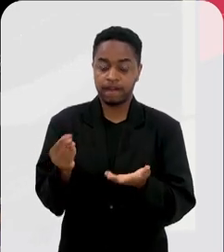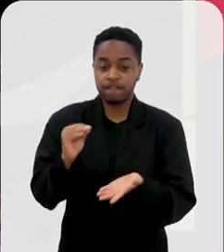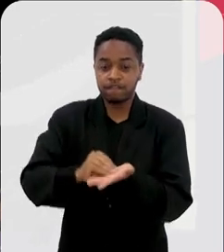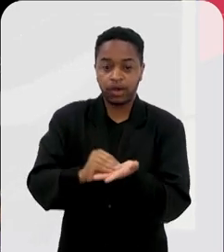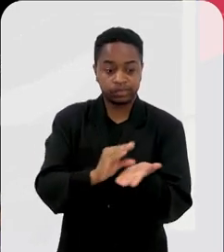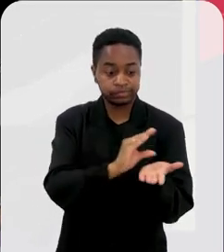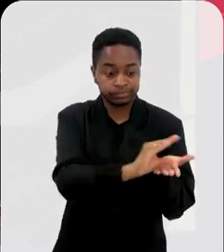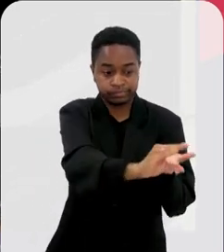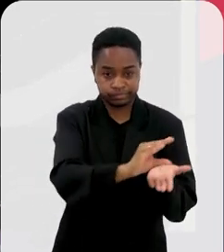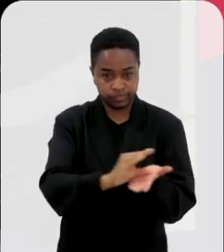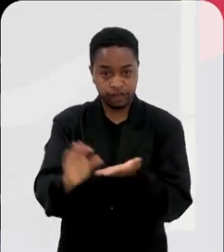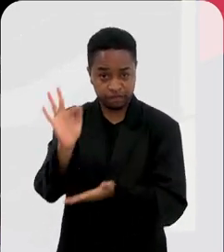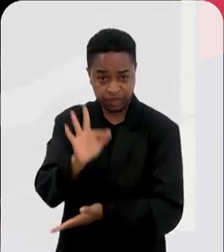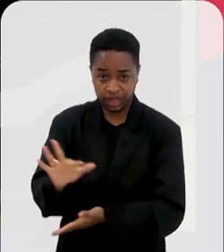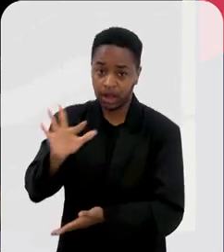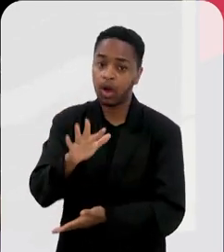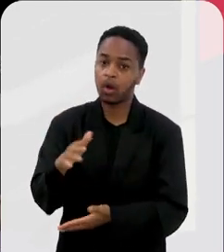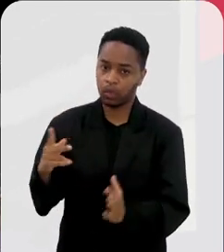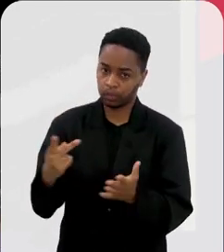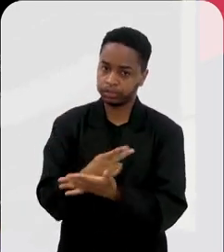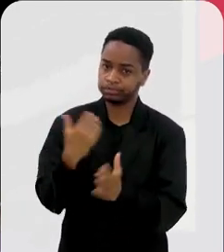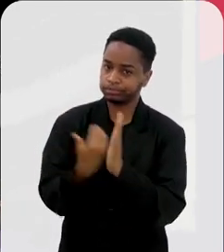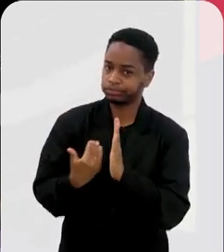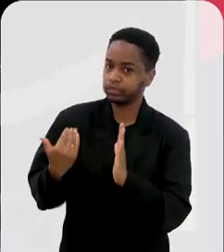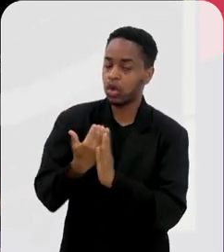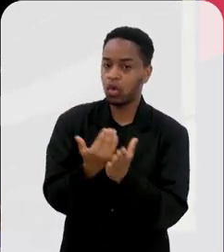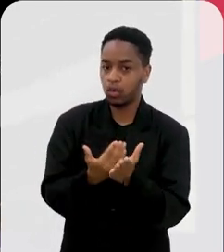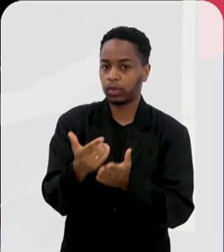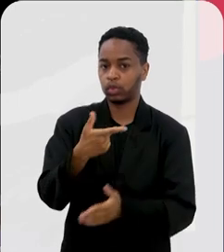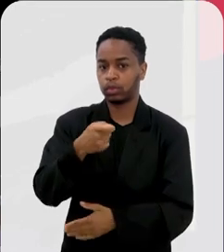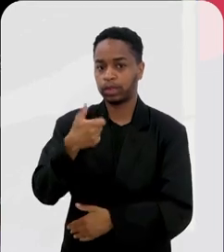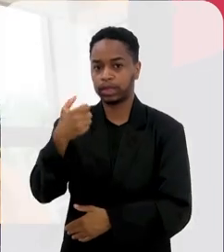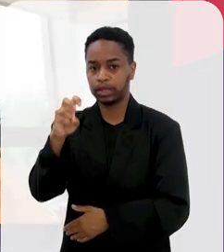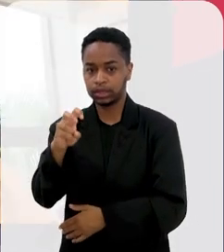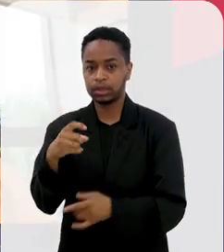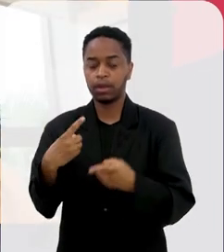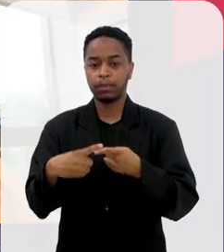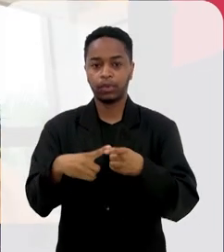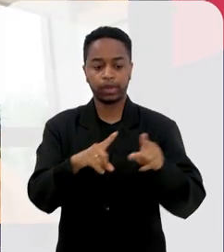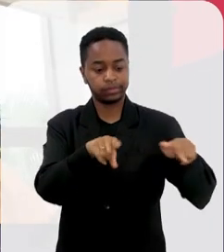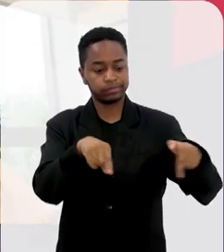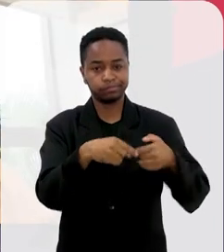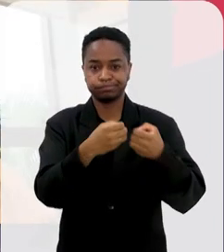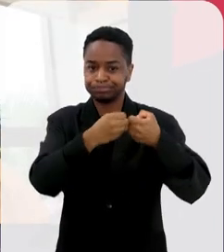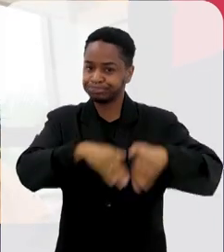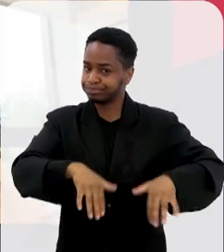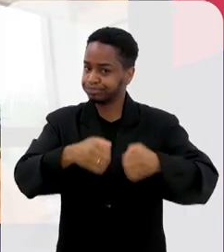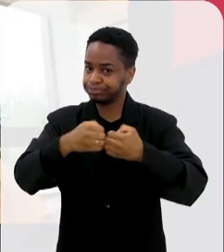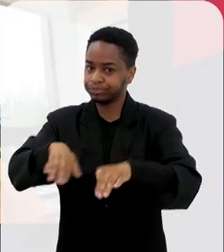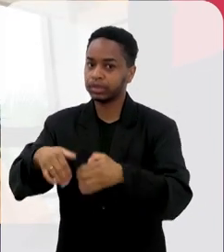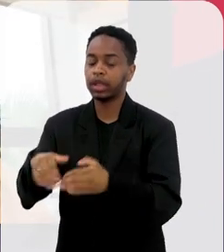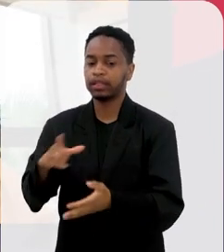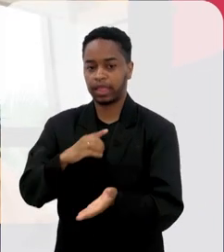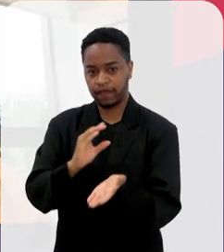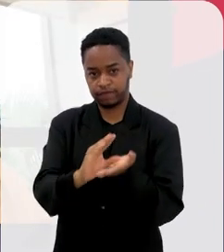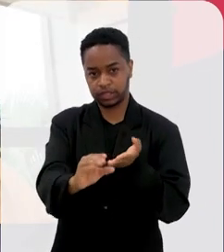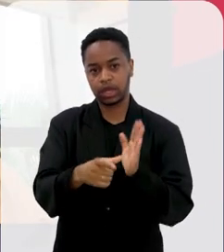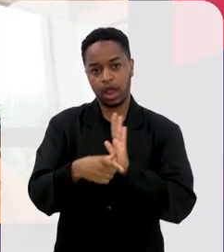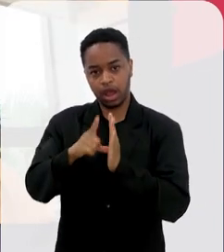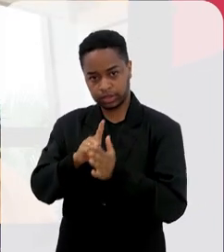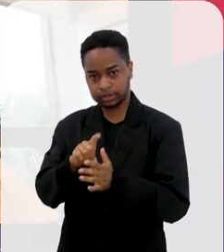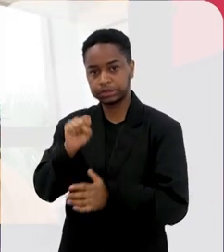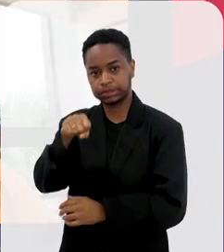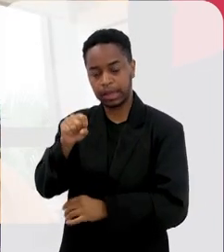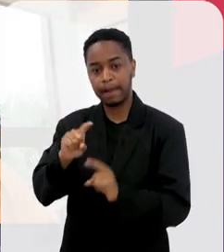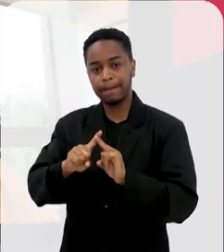o desfinanciamento federal foi brutal desde 2015. Então, os laboratórios estavam sucateados. Eles ainda